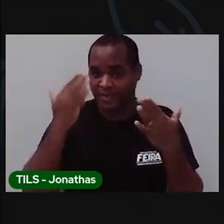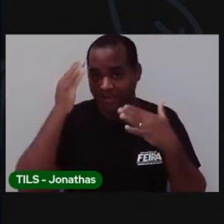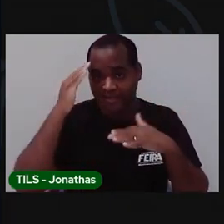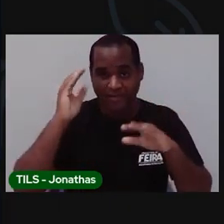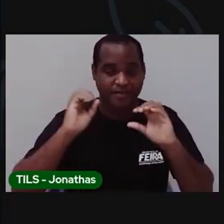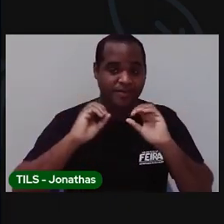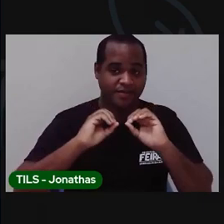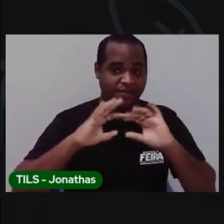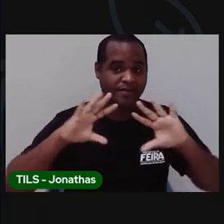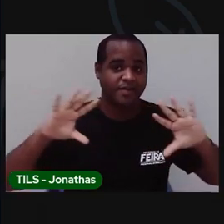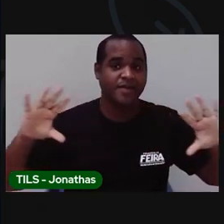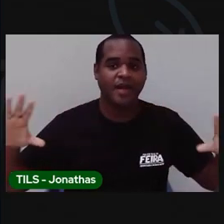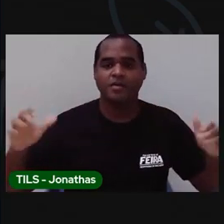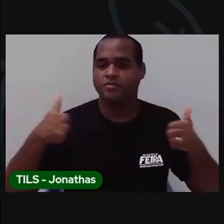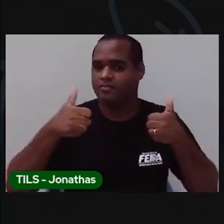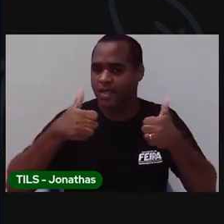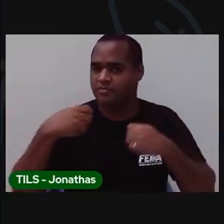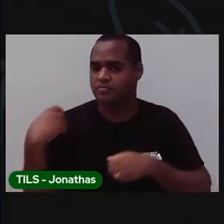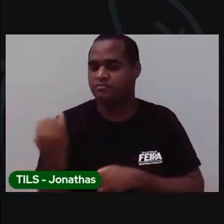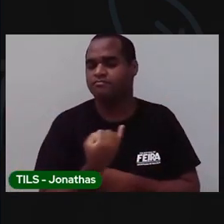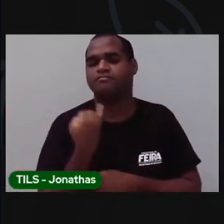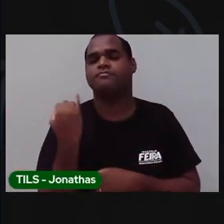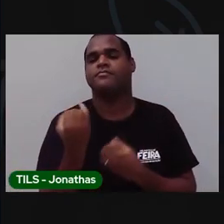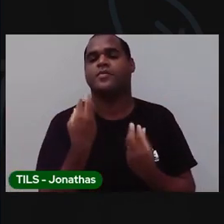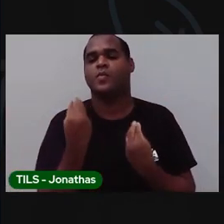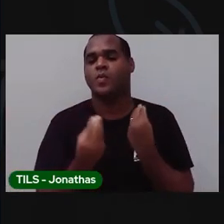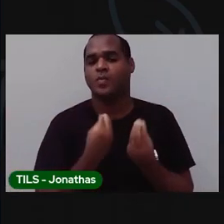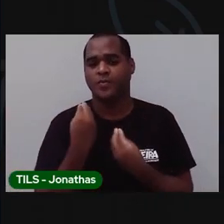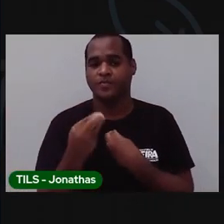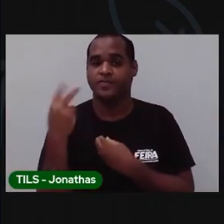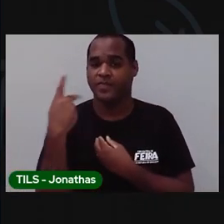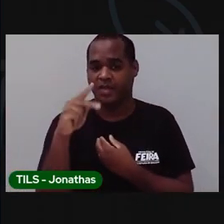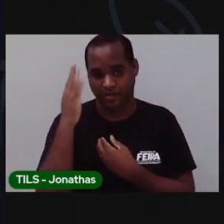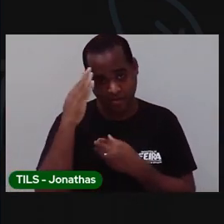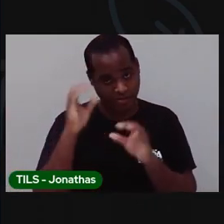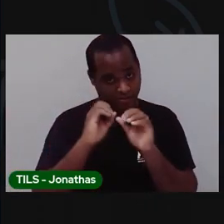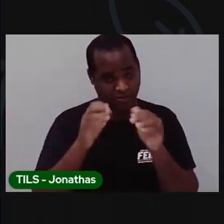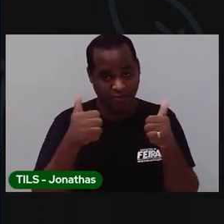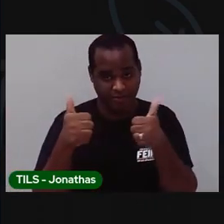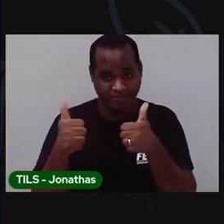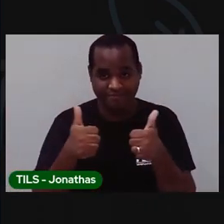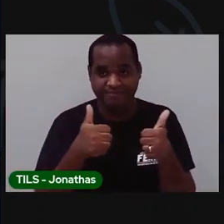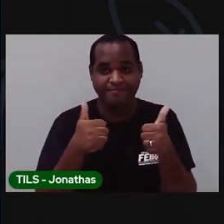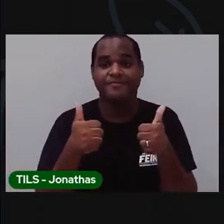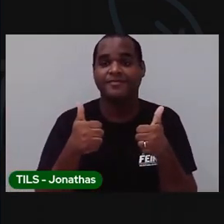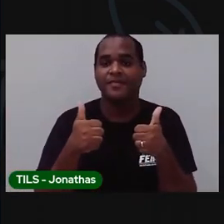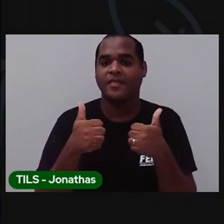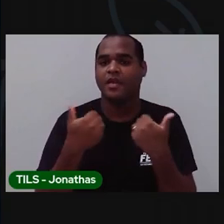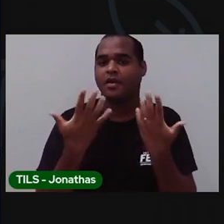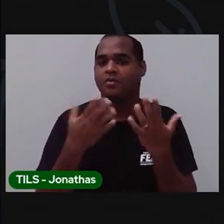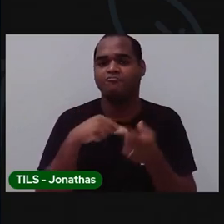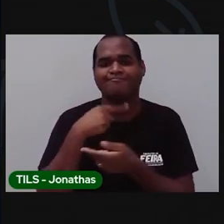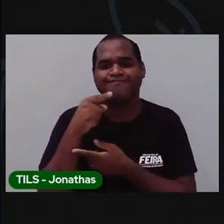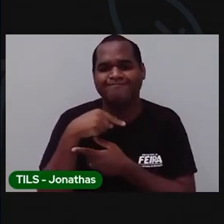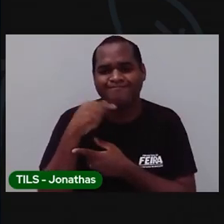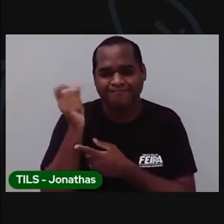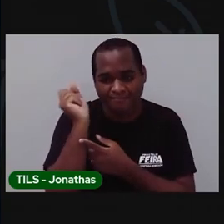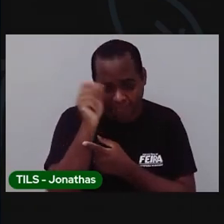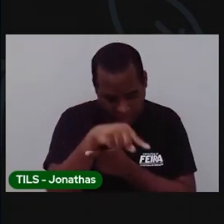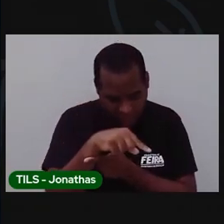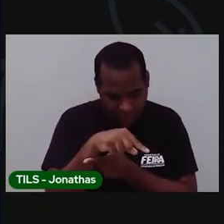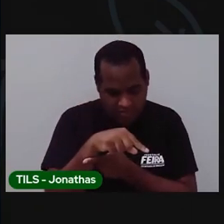tenha entendido a importância. Que você tenha entendido o assunto. E caso tenha alguma dúvida.